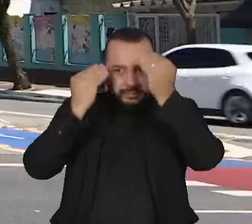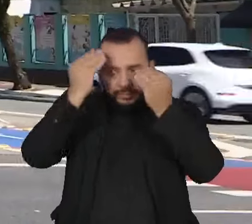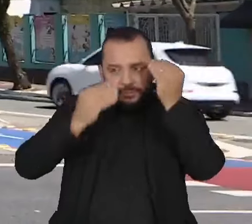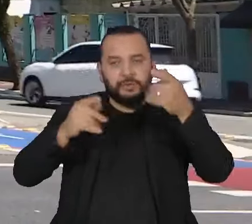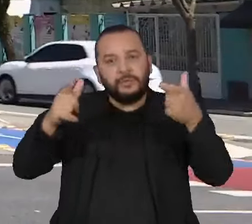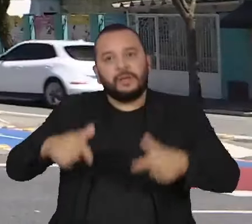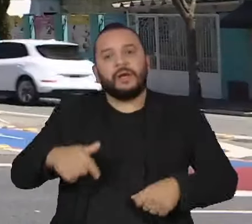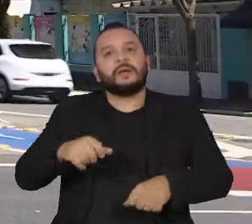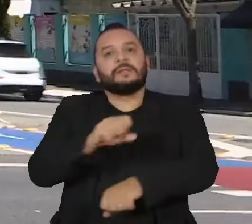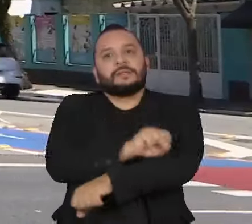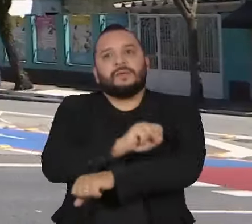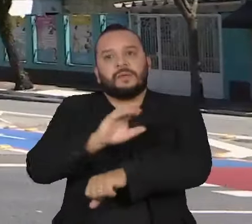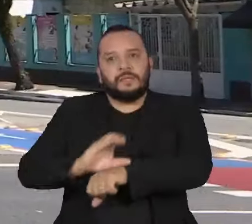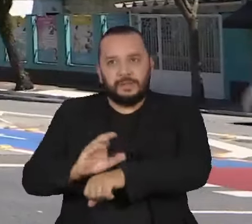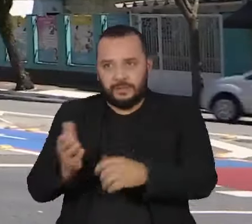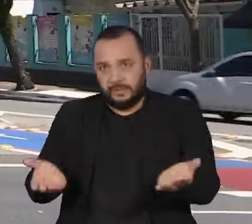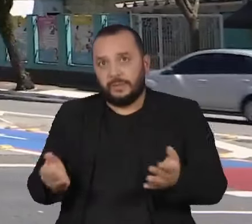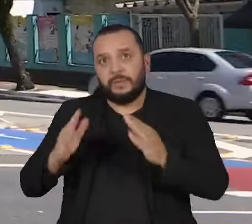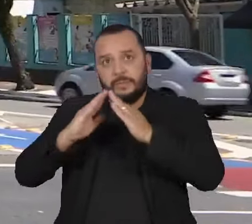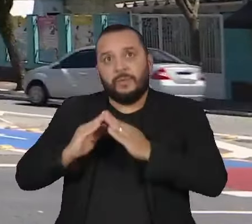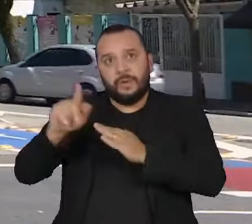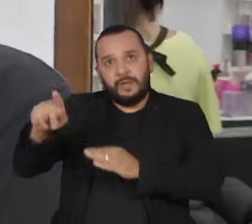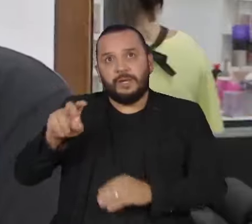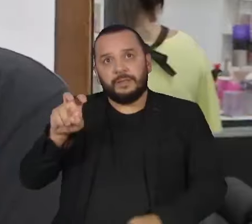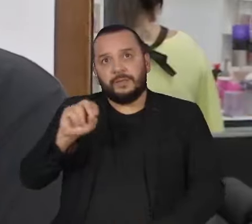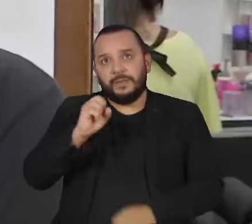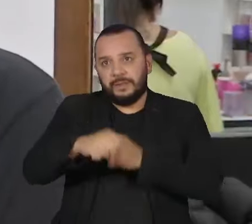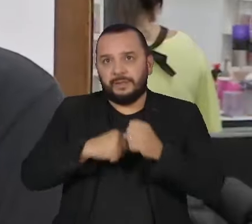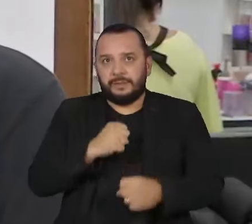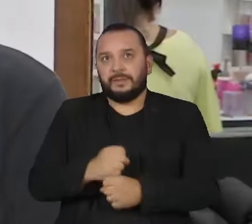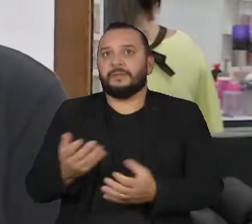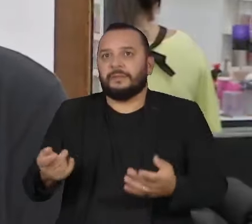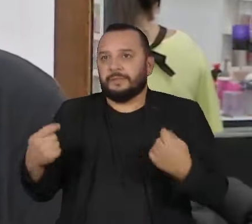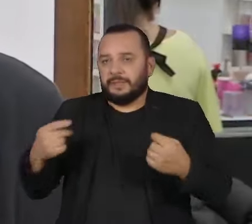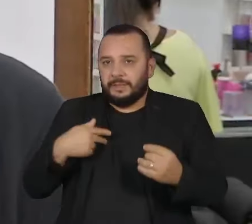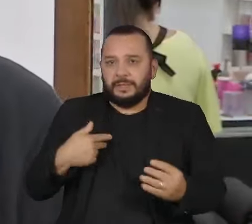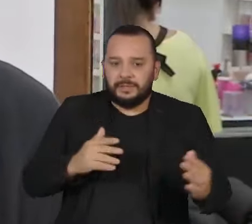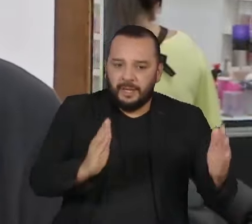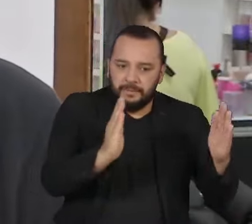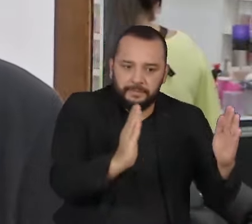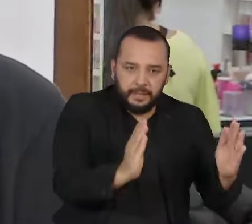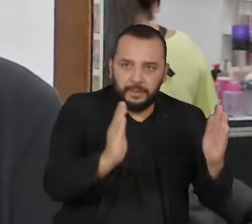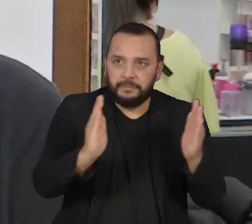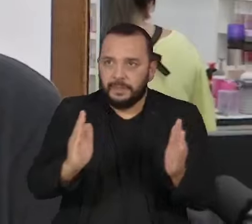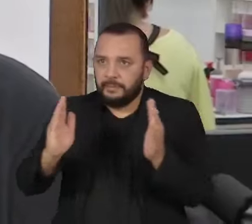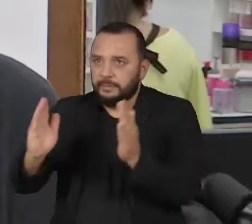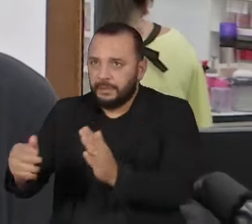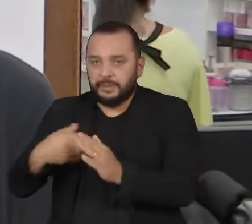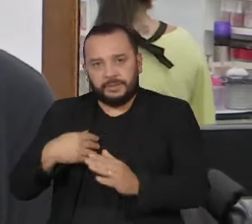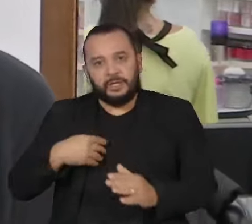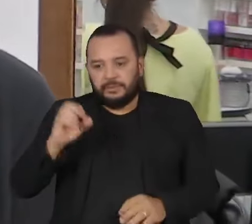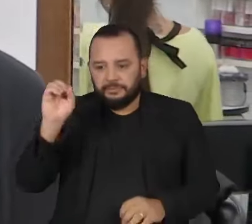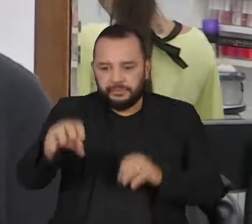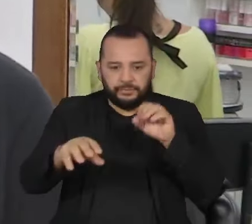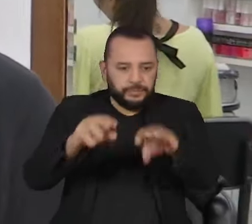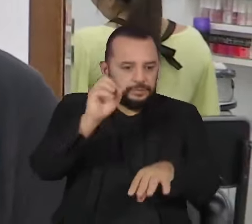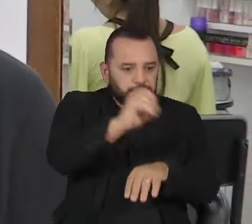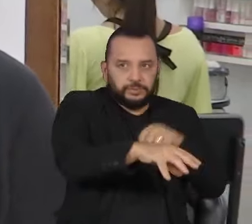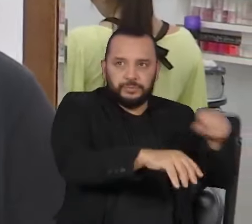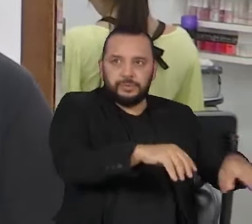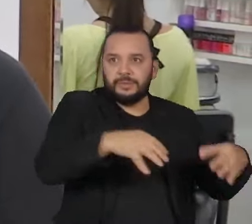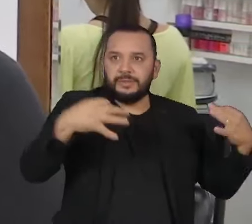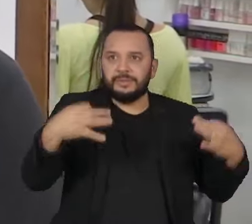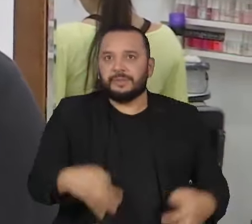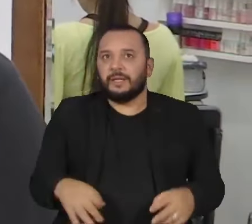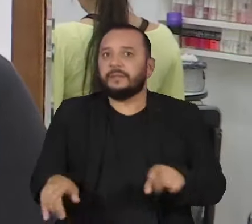Ele é morador da cidade há mais de 50 anos. A descarta os produtos que gente usa no salão, terminou de dar